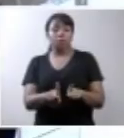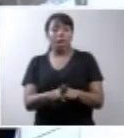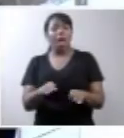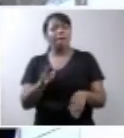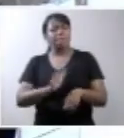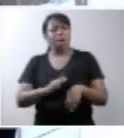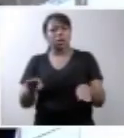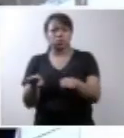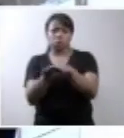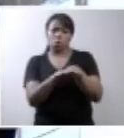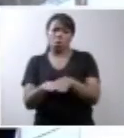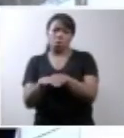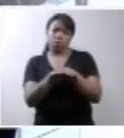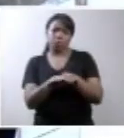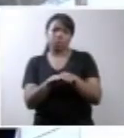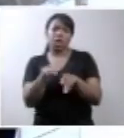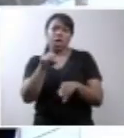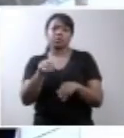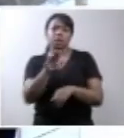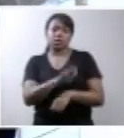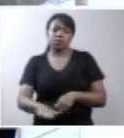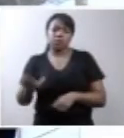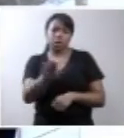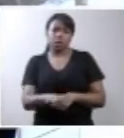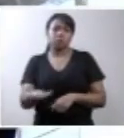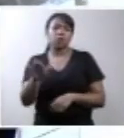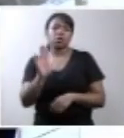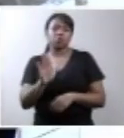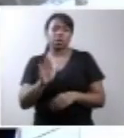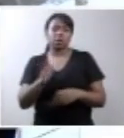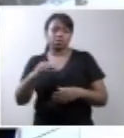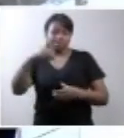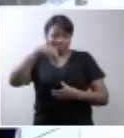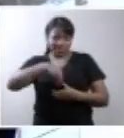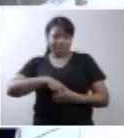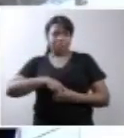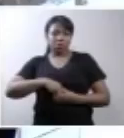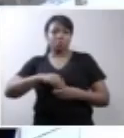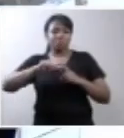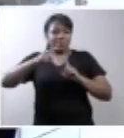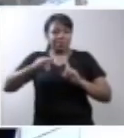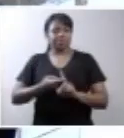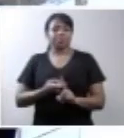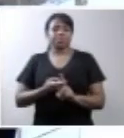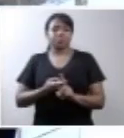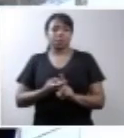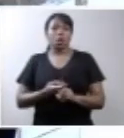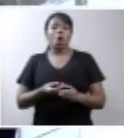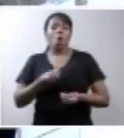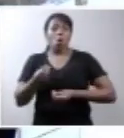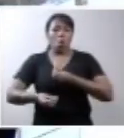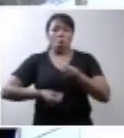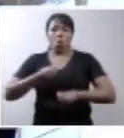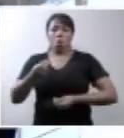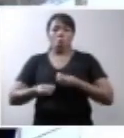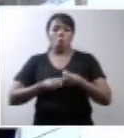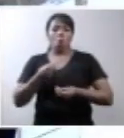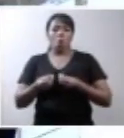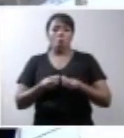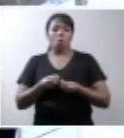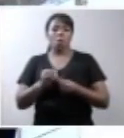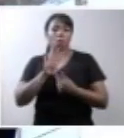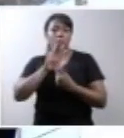Portanto, essa criança que está sendo gestada, como o termo impróprio, porque ele tem